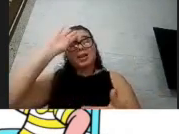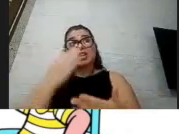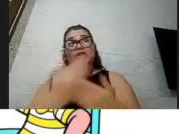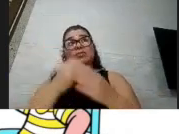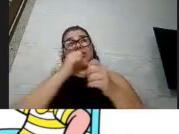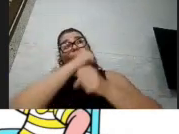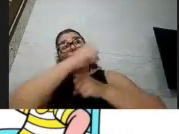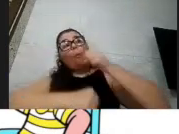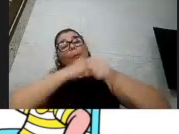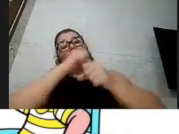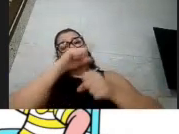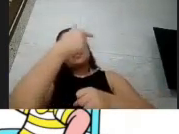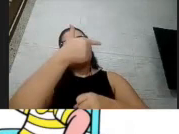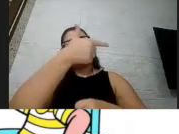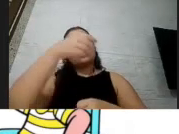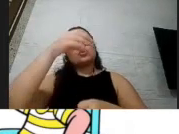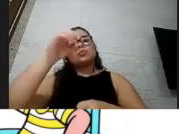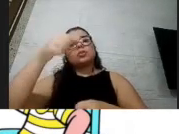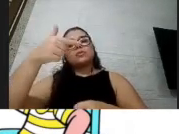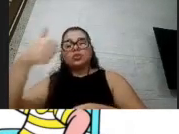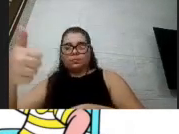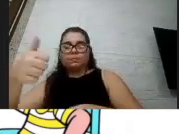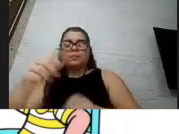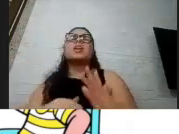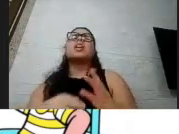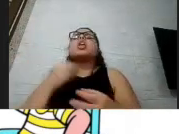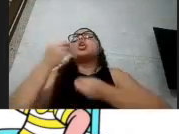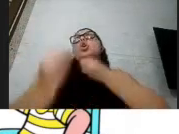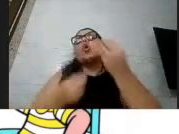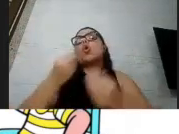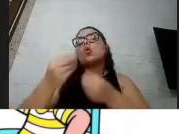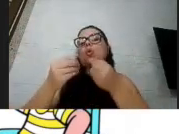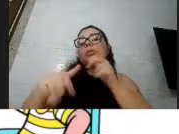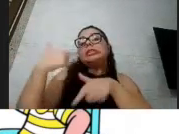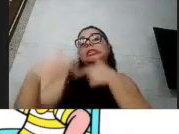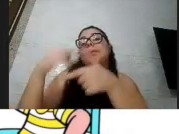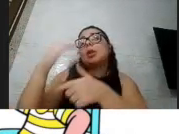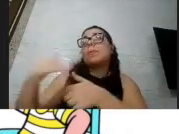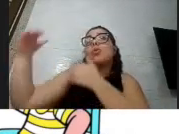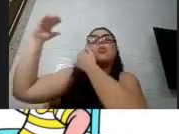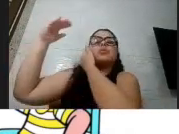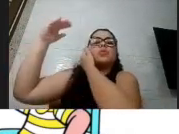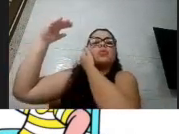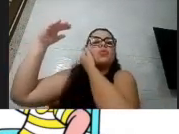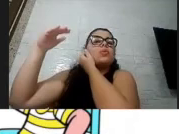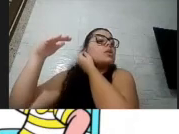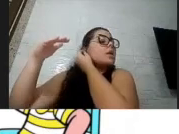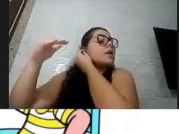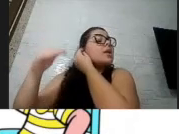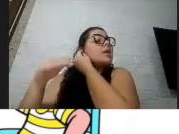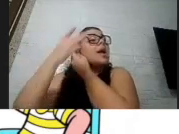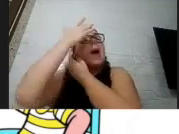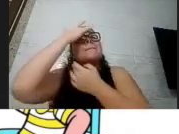né, e para os adultos, e o trabalho, como é que a gente volta, e quem usa transporte público e tem